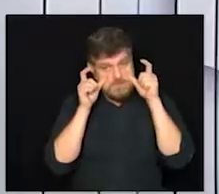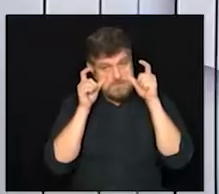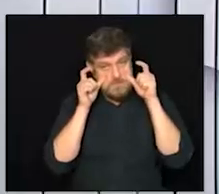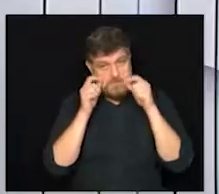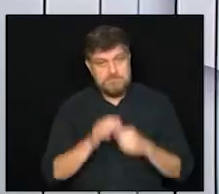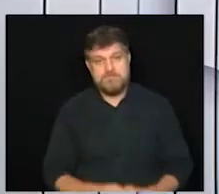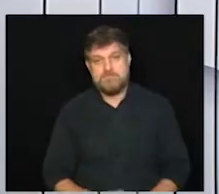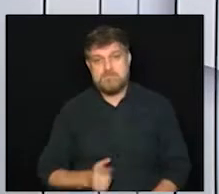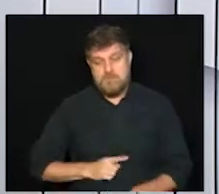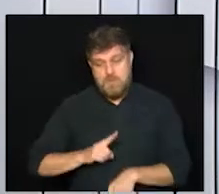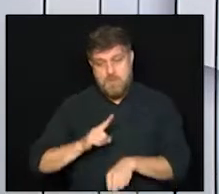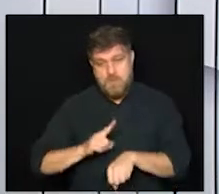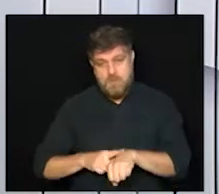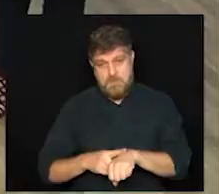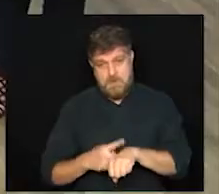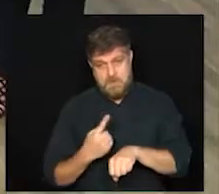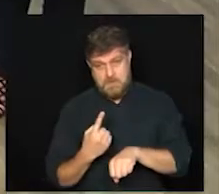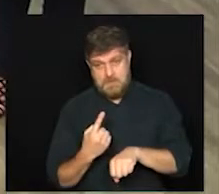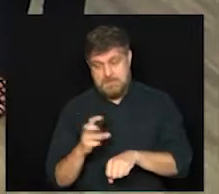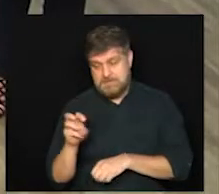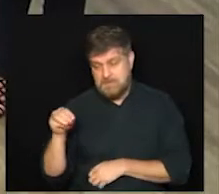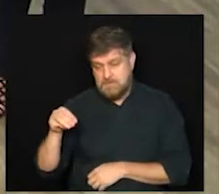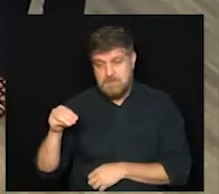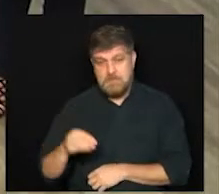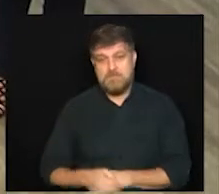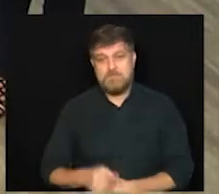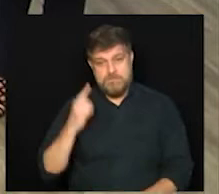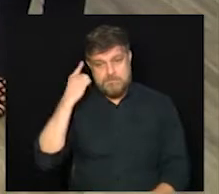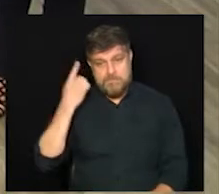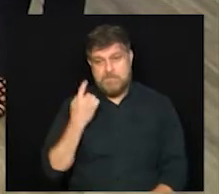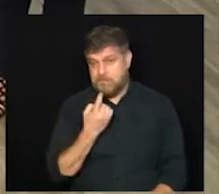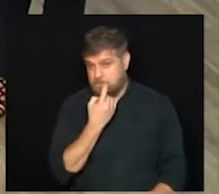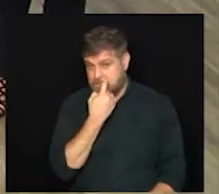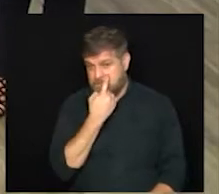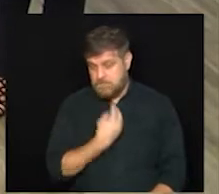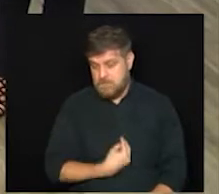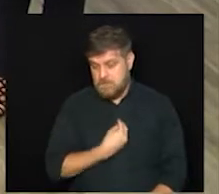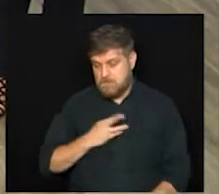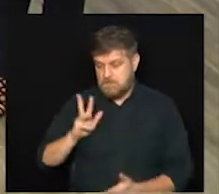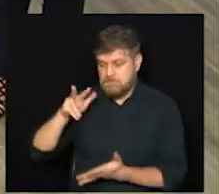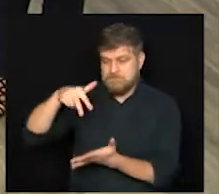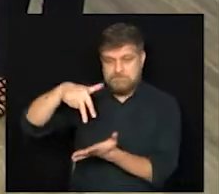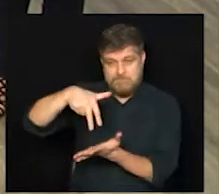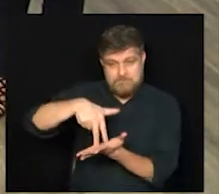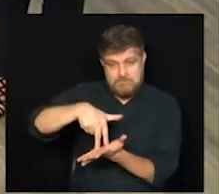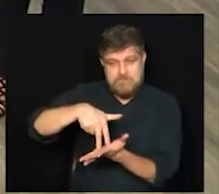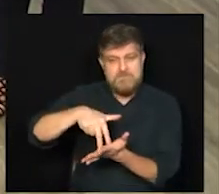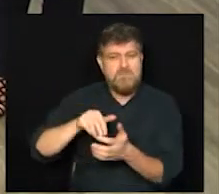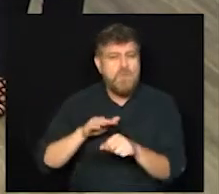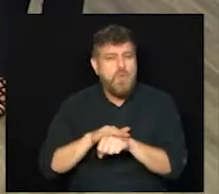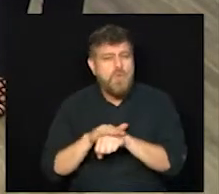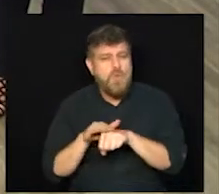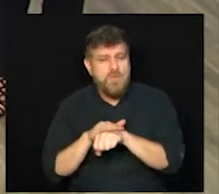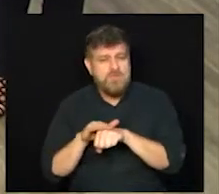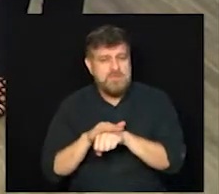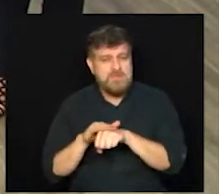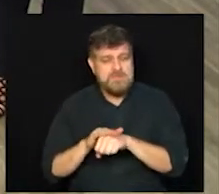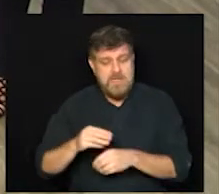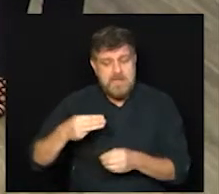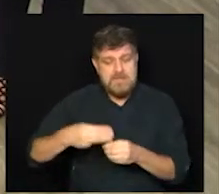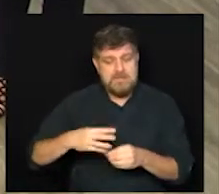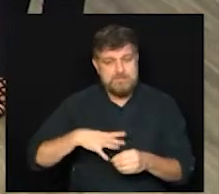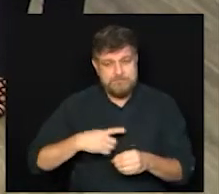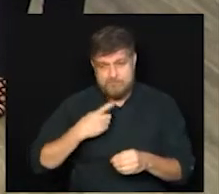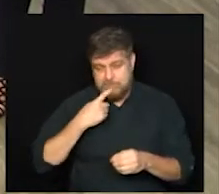Uma hora e cinco minutos, como combinado, a Mina Abreu já está aqui nos nossos estúdios. Vamos falar das notícias da metrópole de